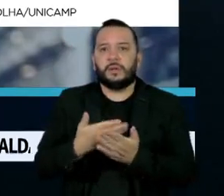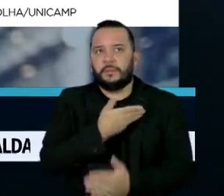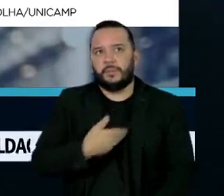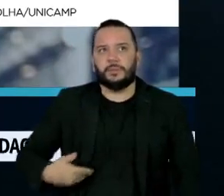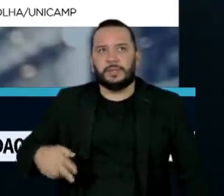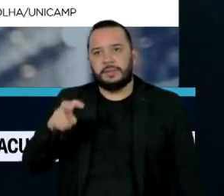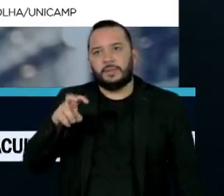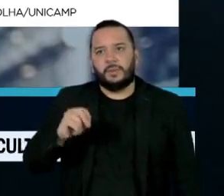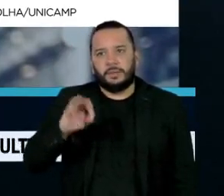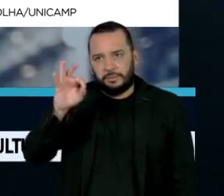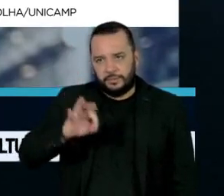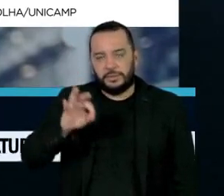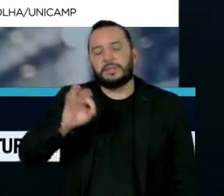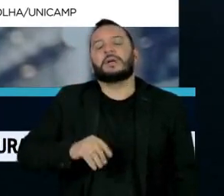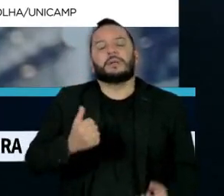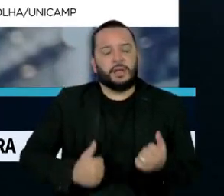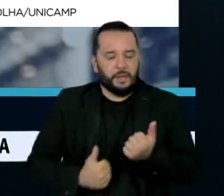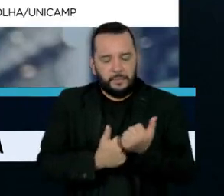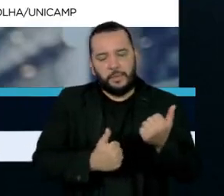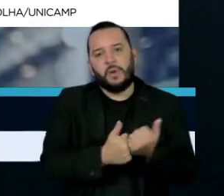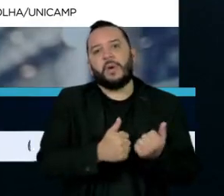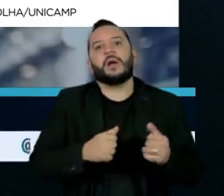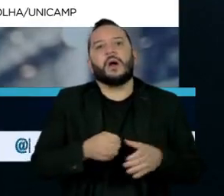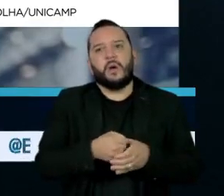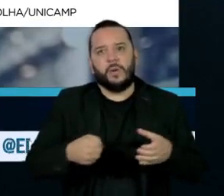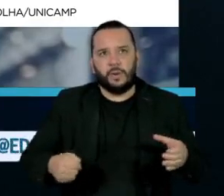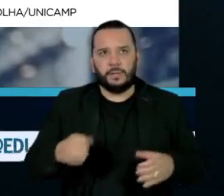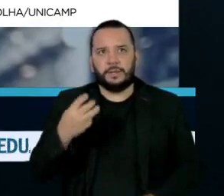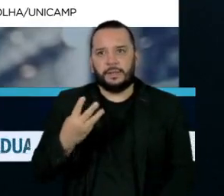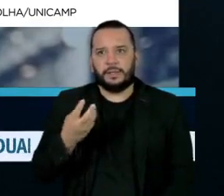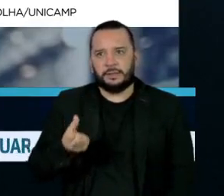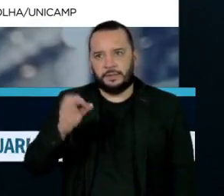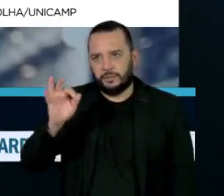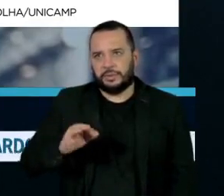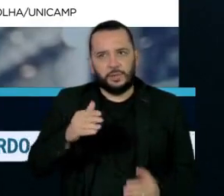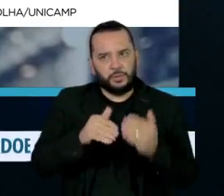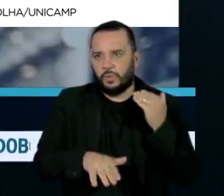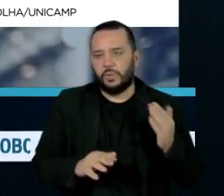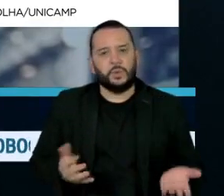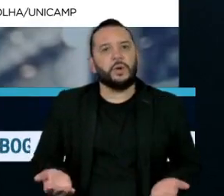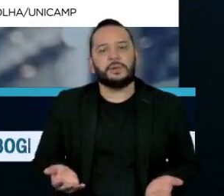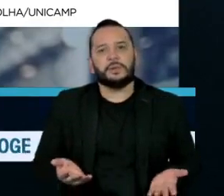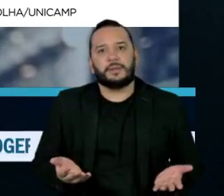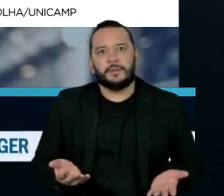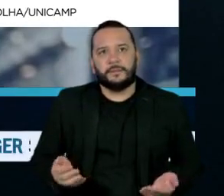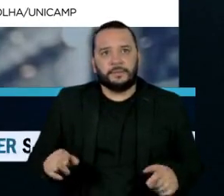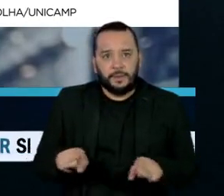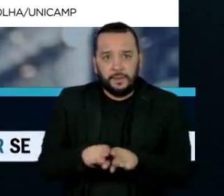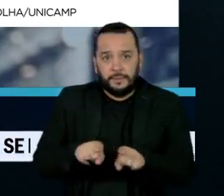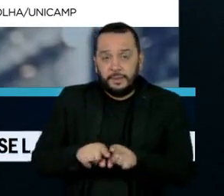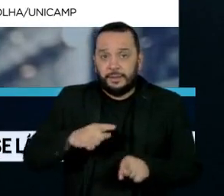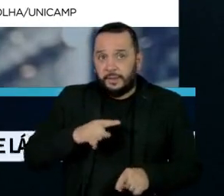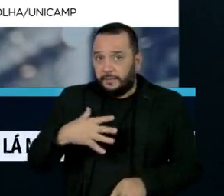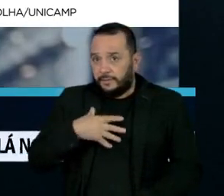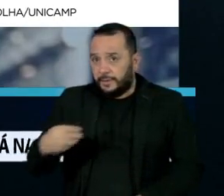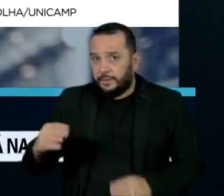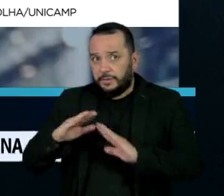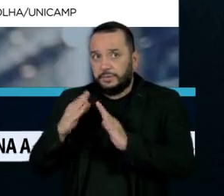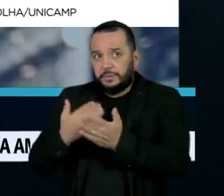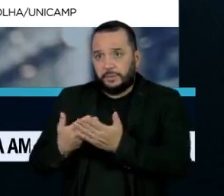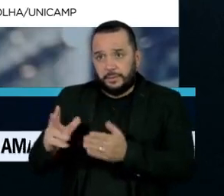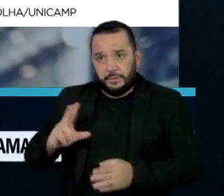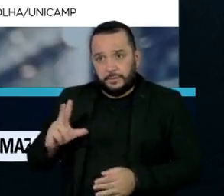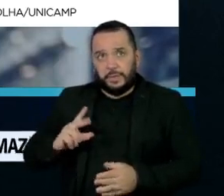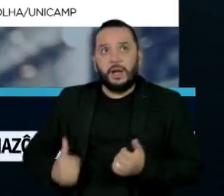50% são a favor das cotas e 36% não concordam. Com relação a quem tem filhos em escola privada,